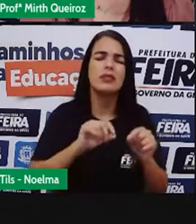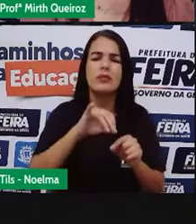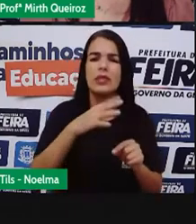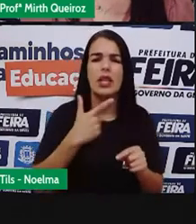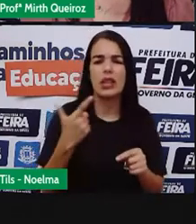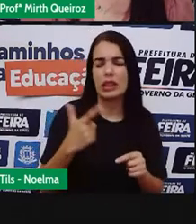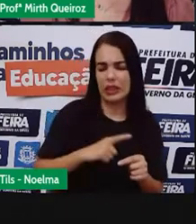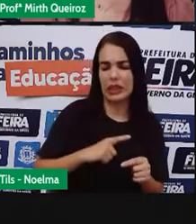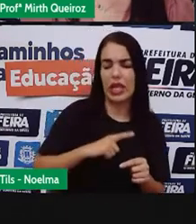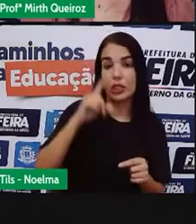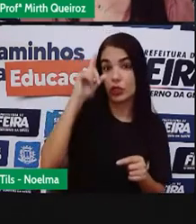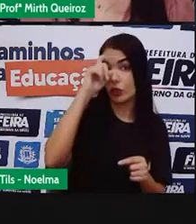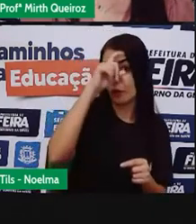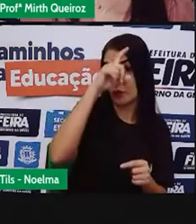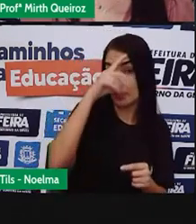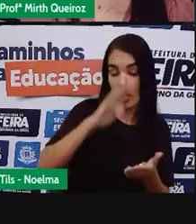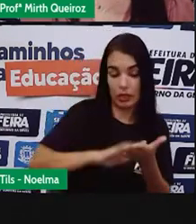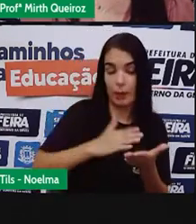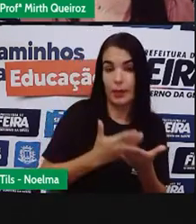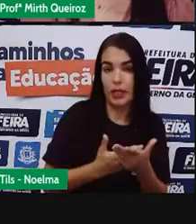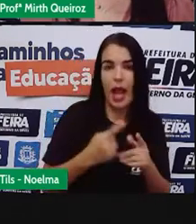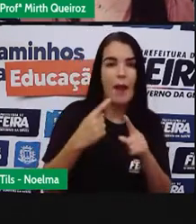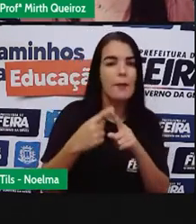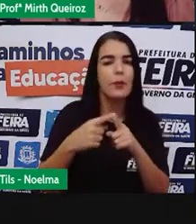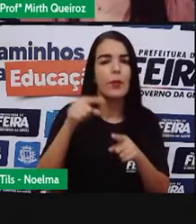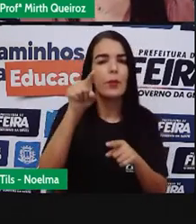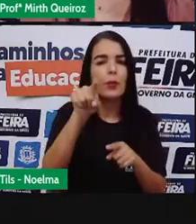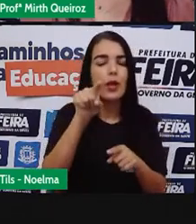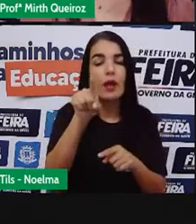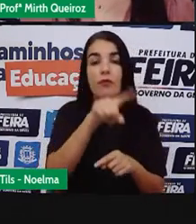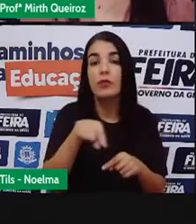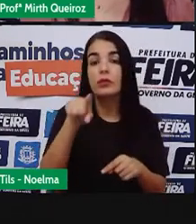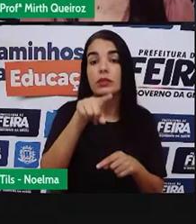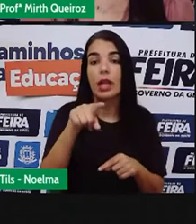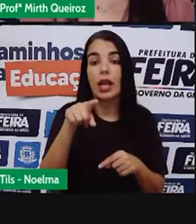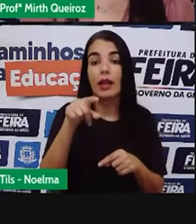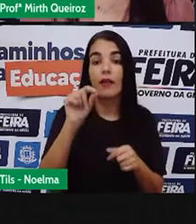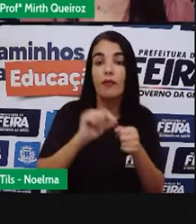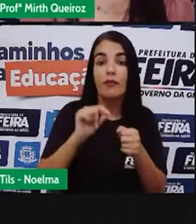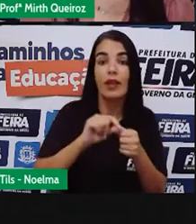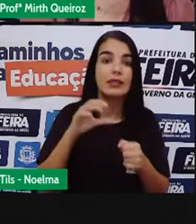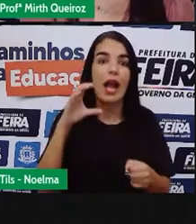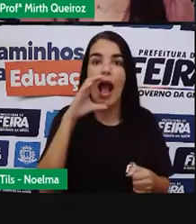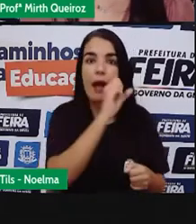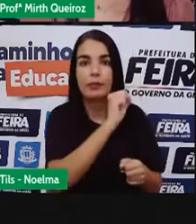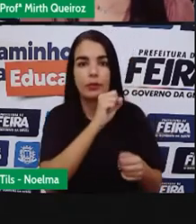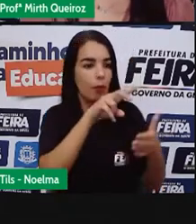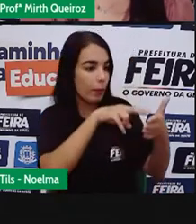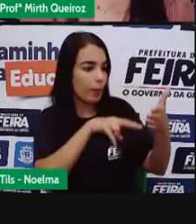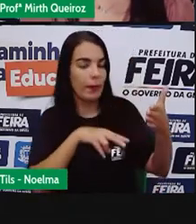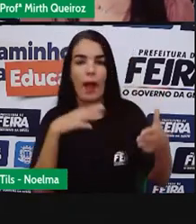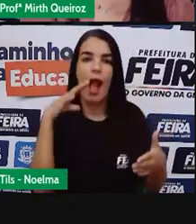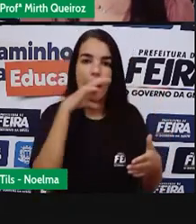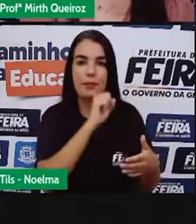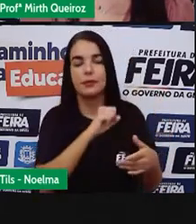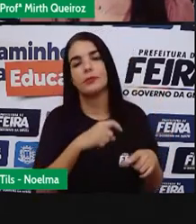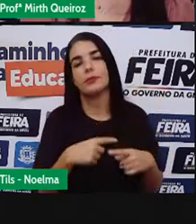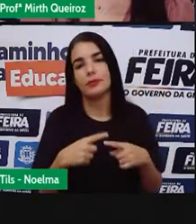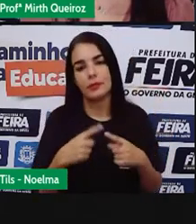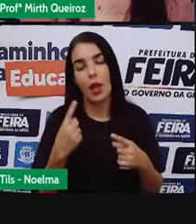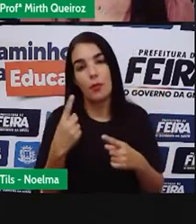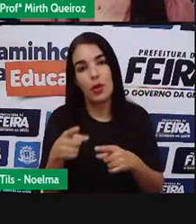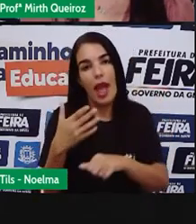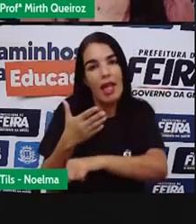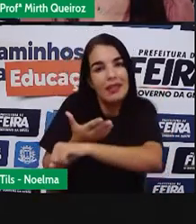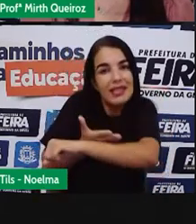tem dificuldade em interpretar, né? Em realizar essa leitura interpretativa, talvez é porque você não tem